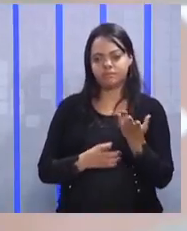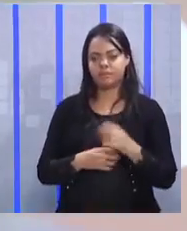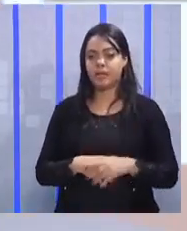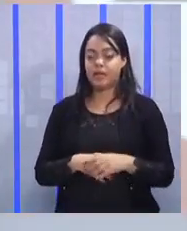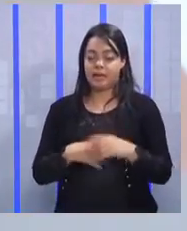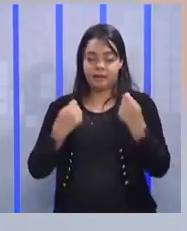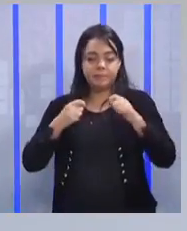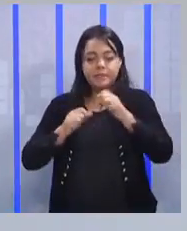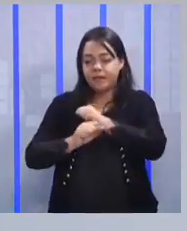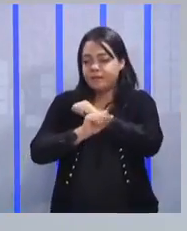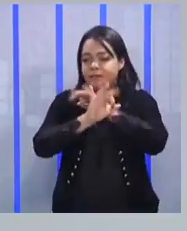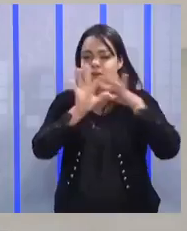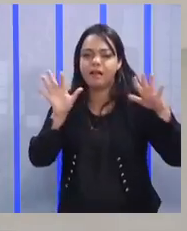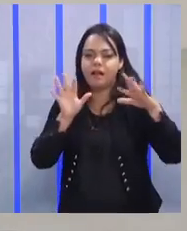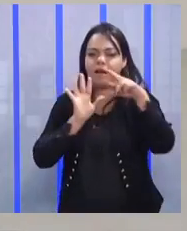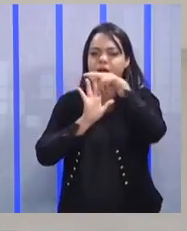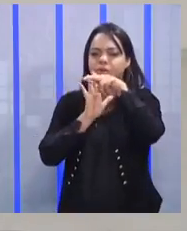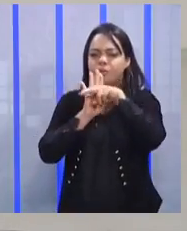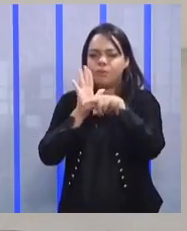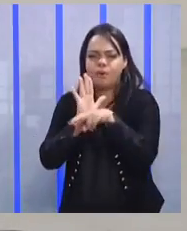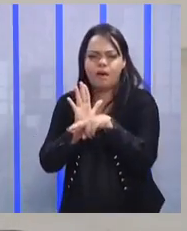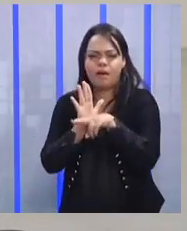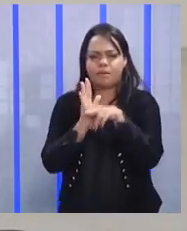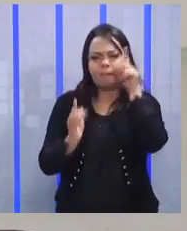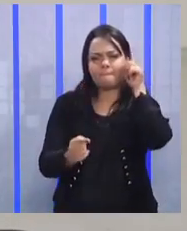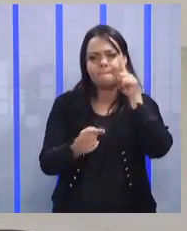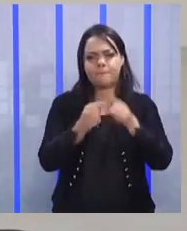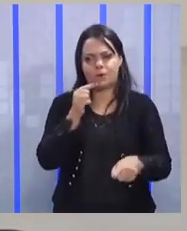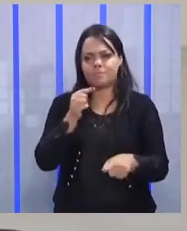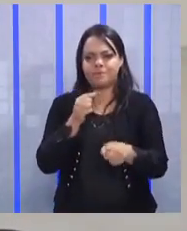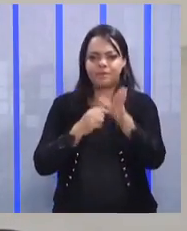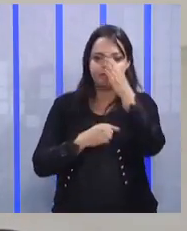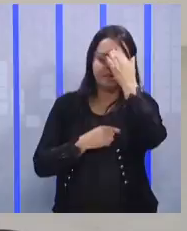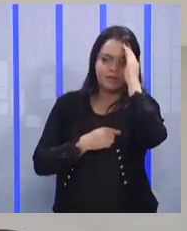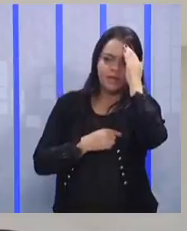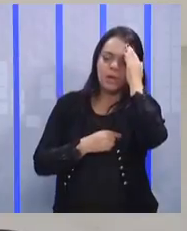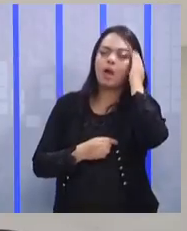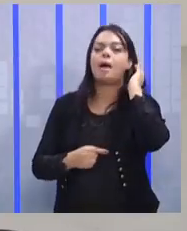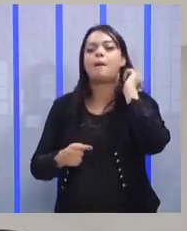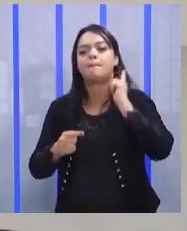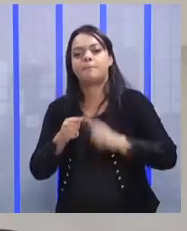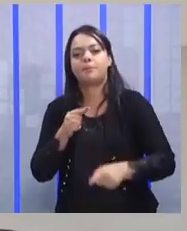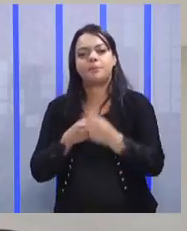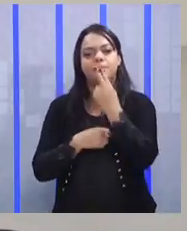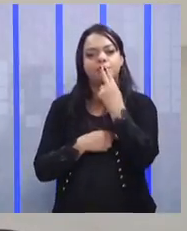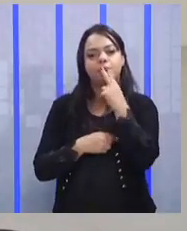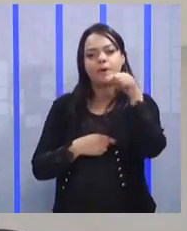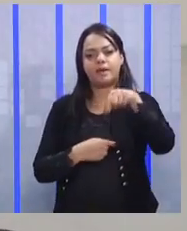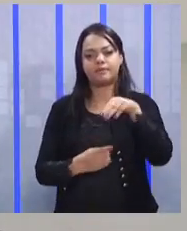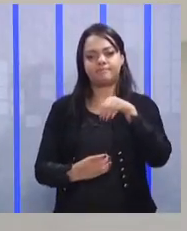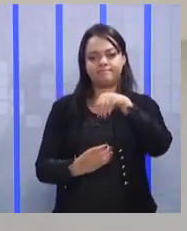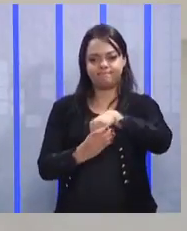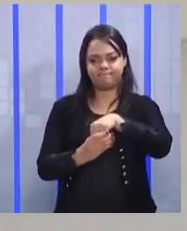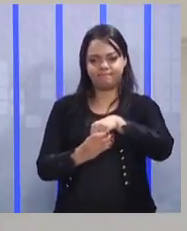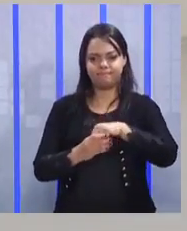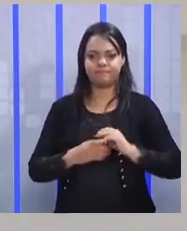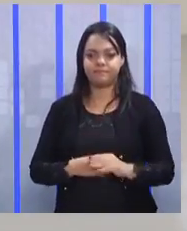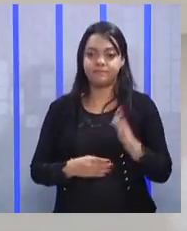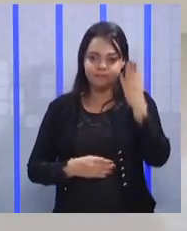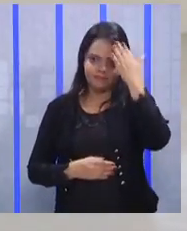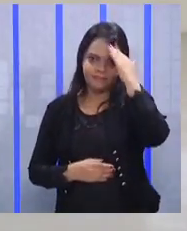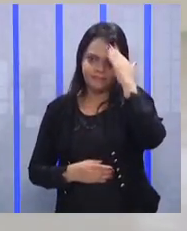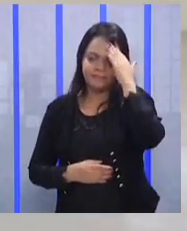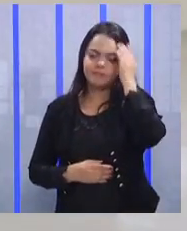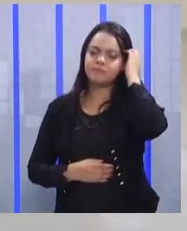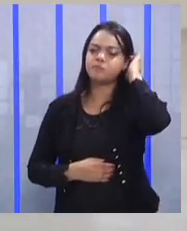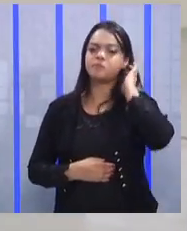claro, realmente, a regra tem que ser 880. tem que ser o quê? É proibido fumar neste local. Entenderam, gente?